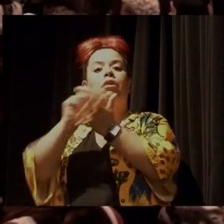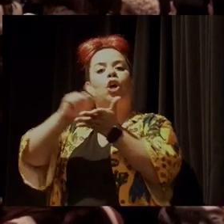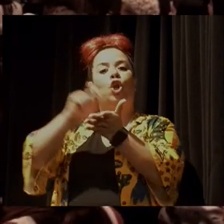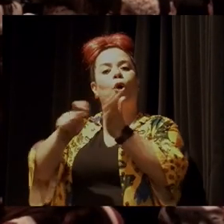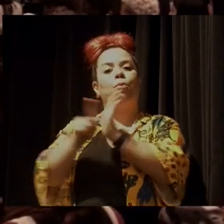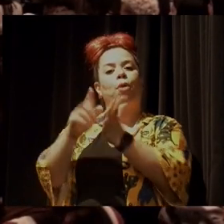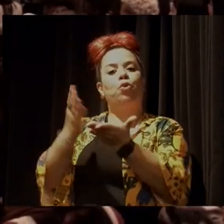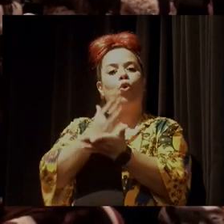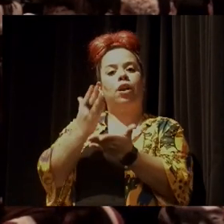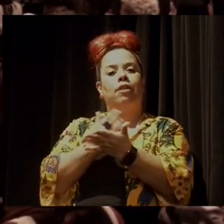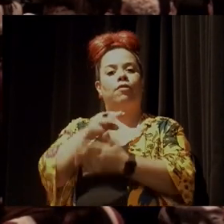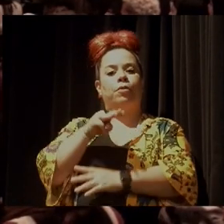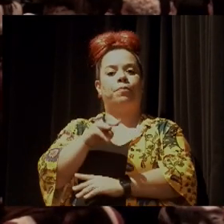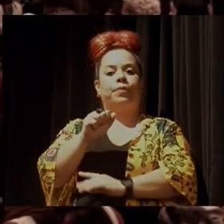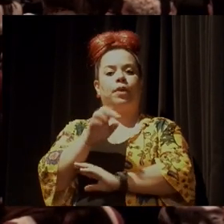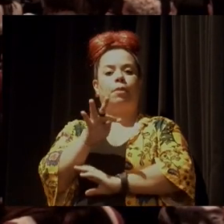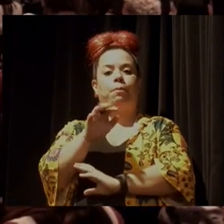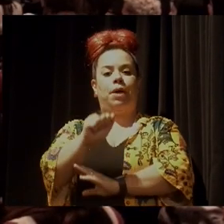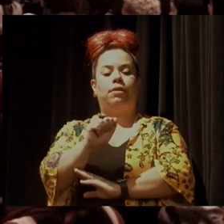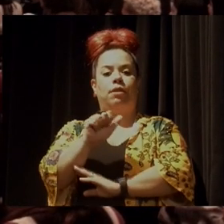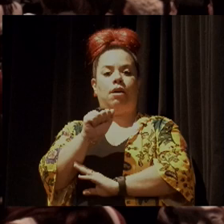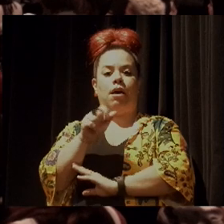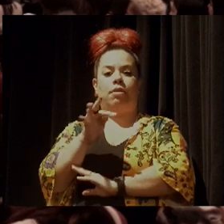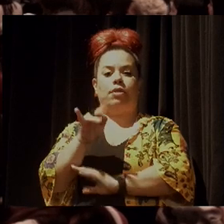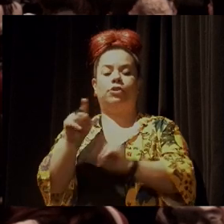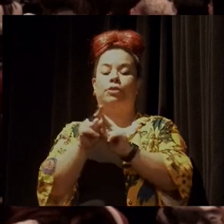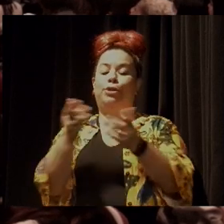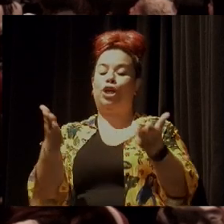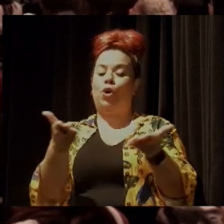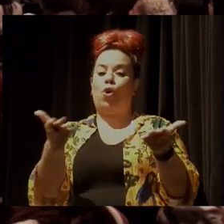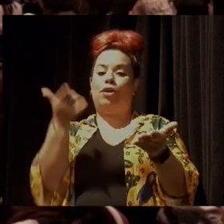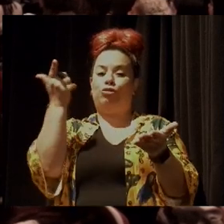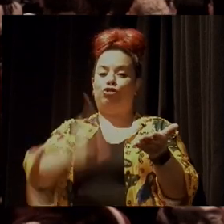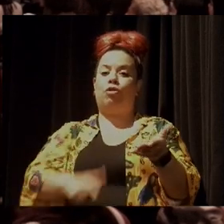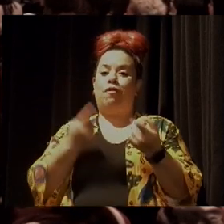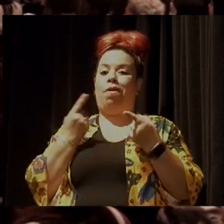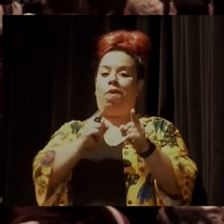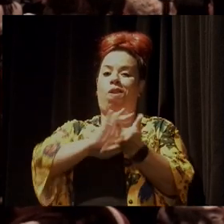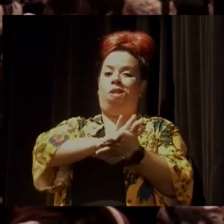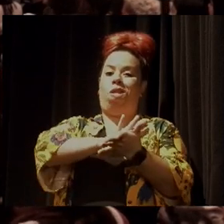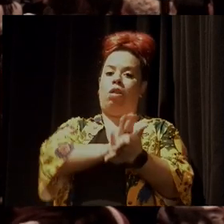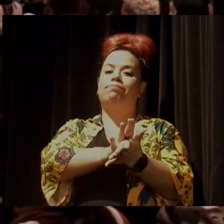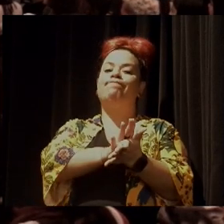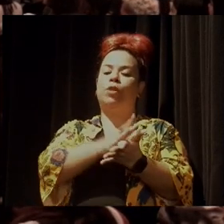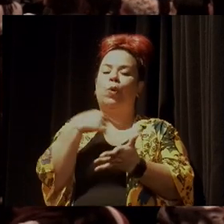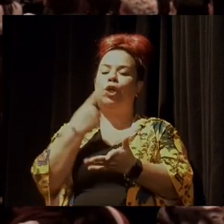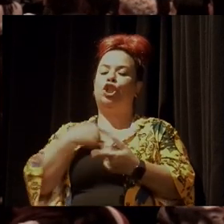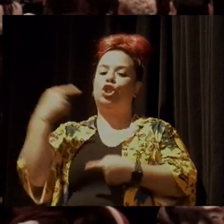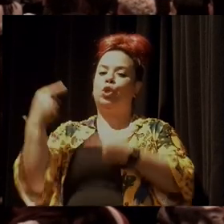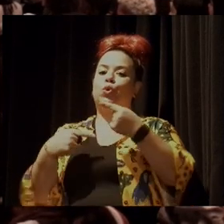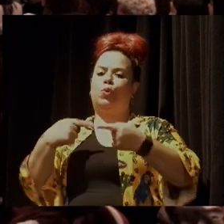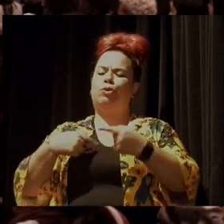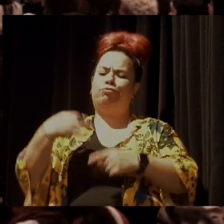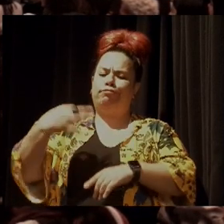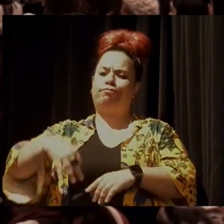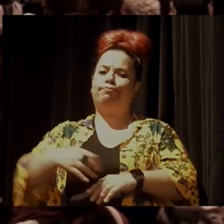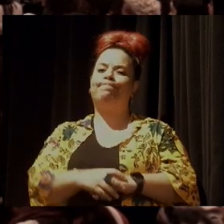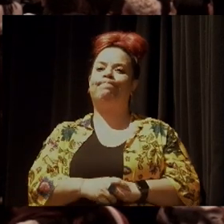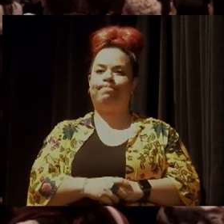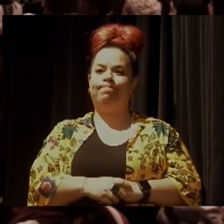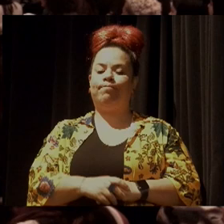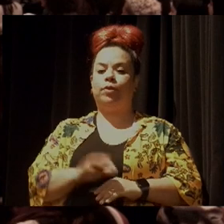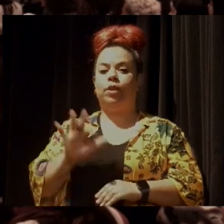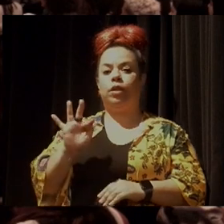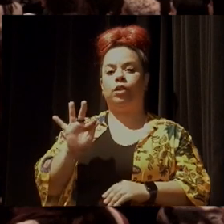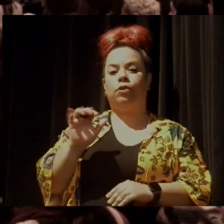que está, mais uma vez, sendo atacada e é um tema que provavelmente vai surgir aqui na nossa conversa. Fábio,